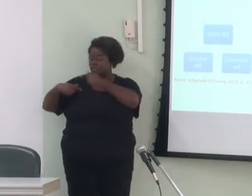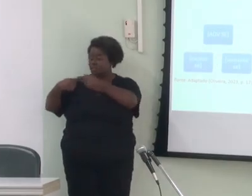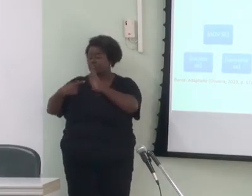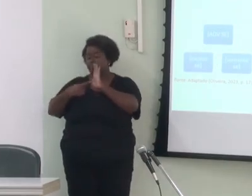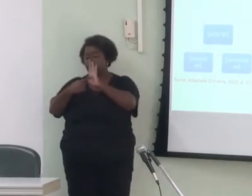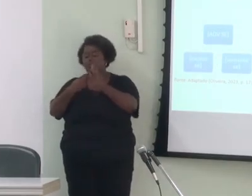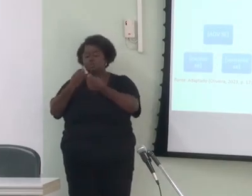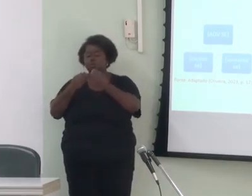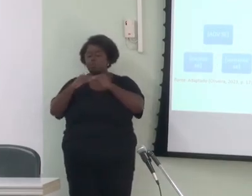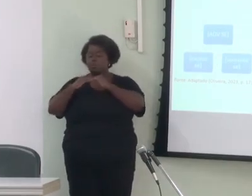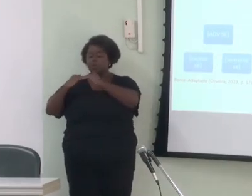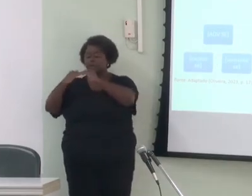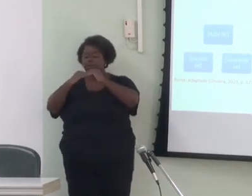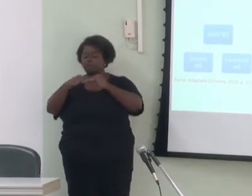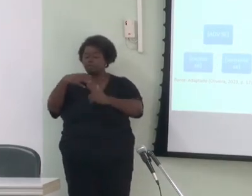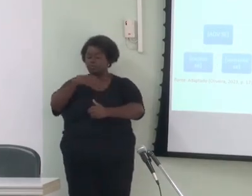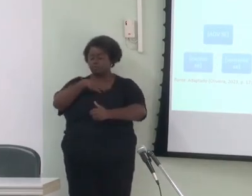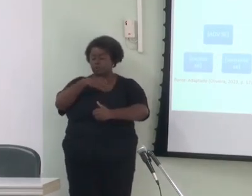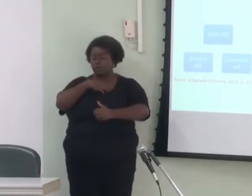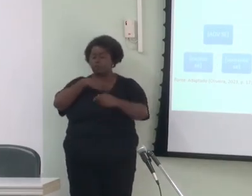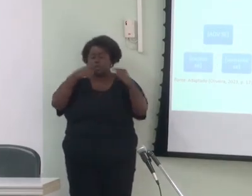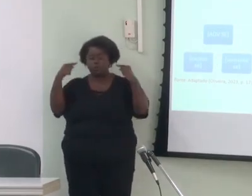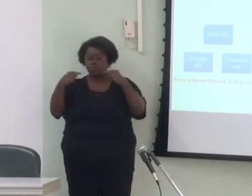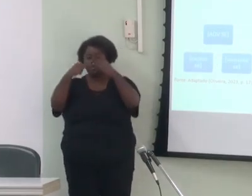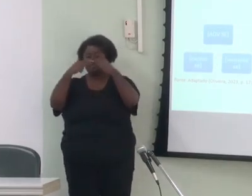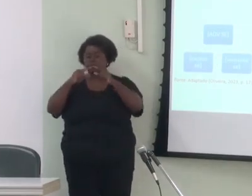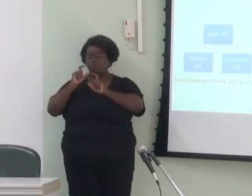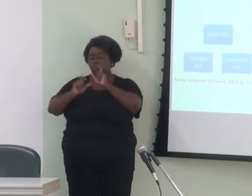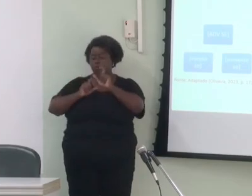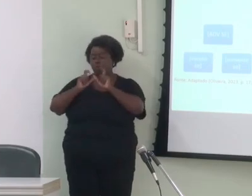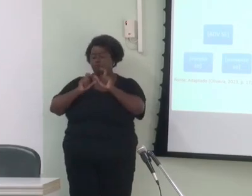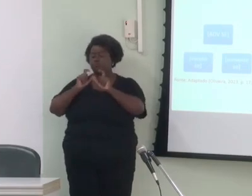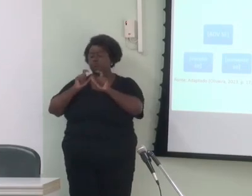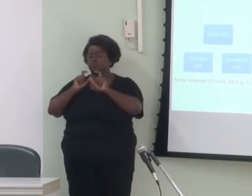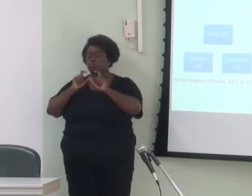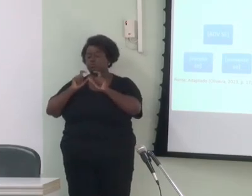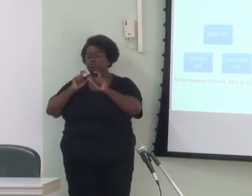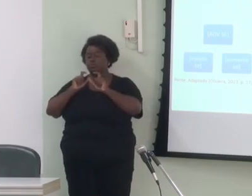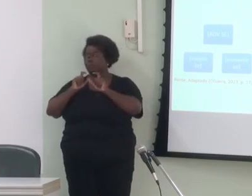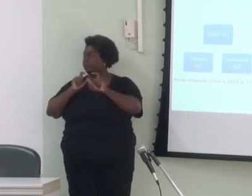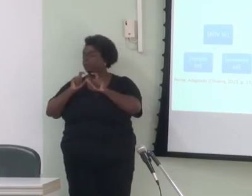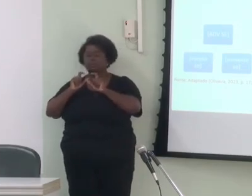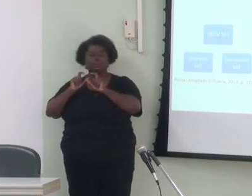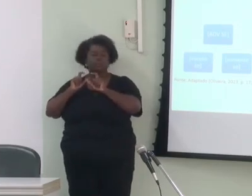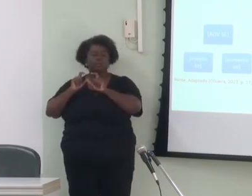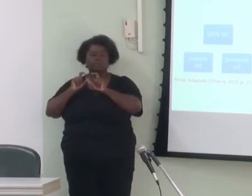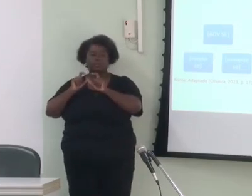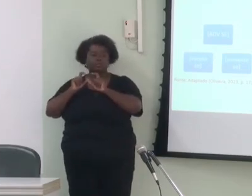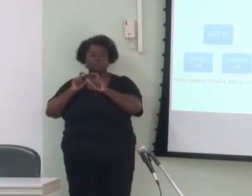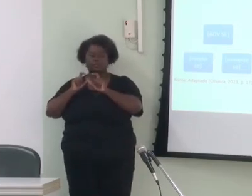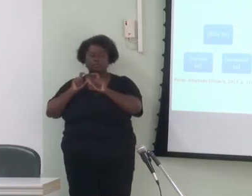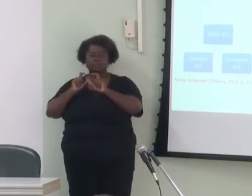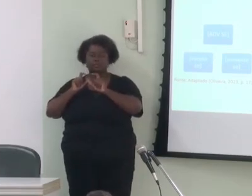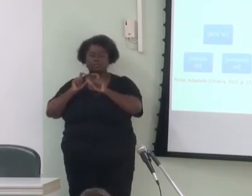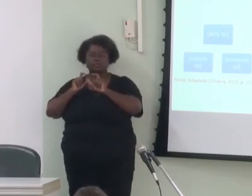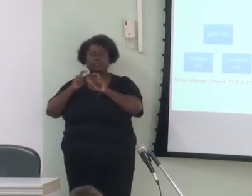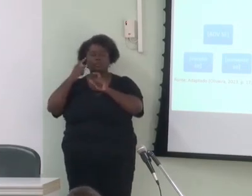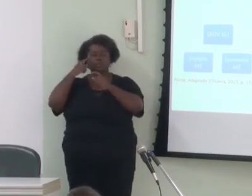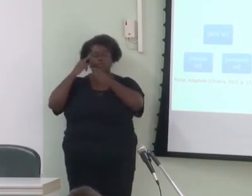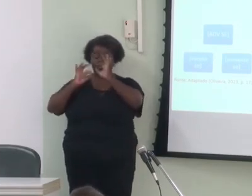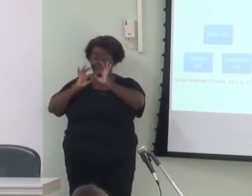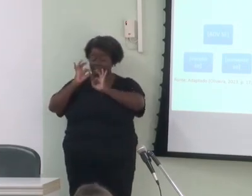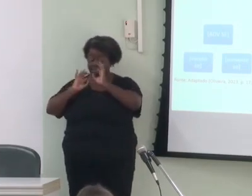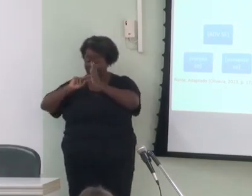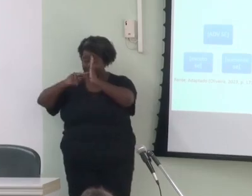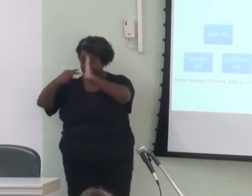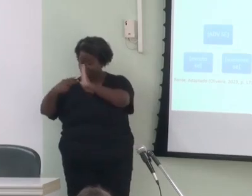forma uma combinação morfossintática complexa constituída por um item lexical e uma conjunção no plano dos significados elos de